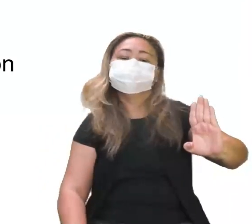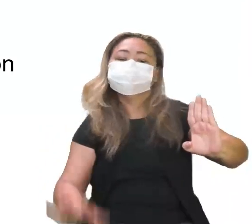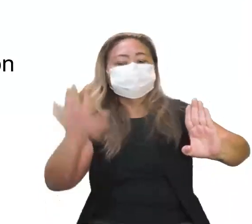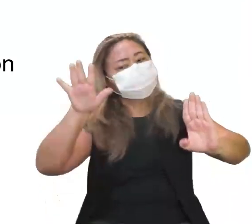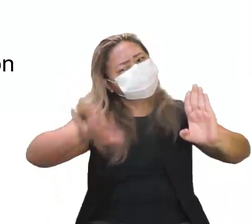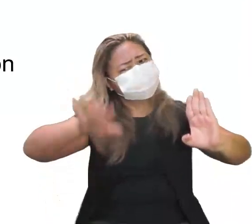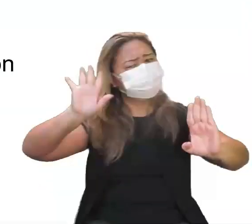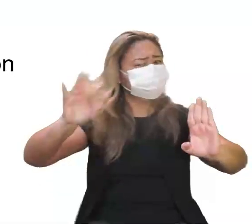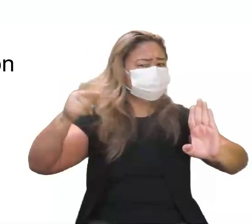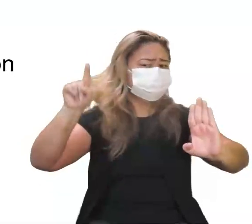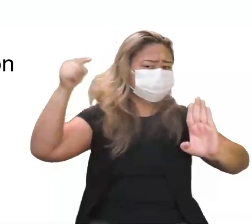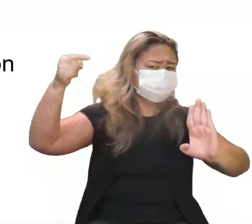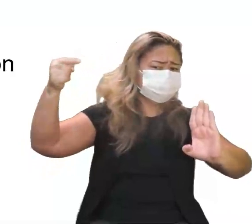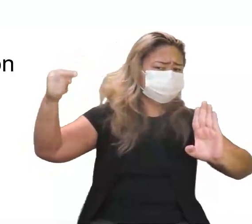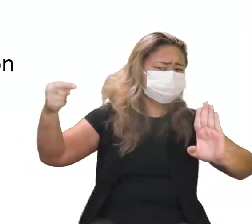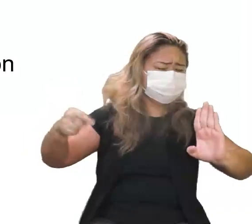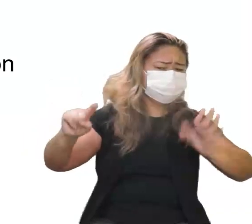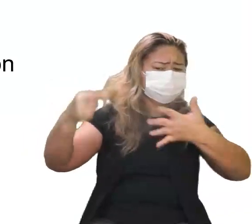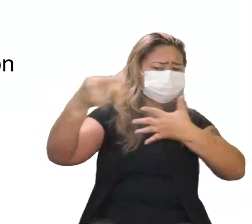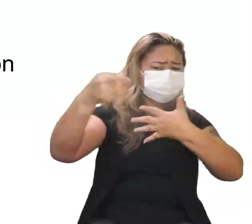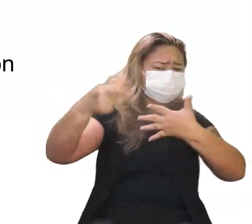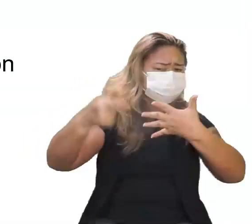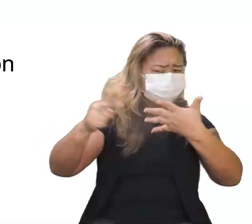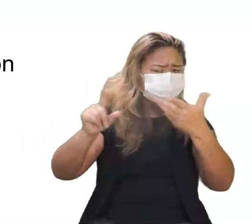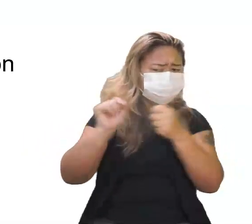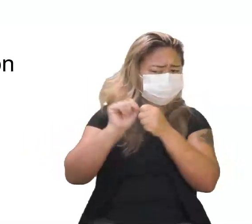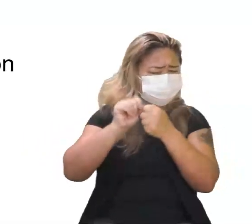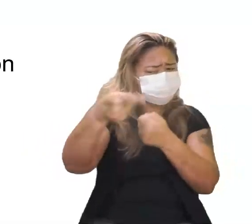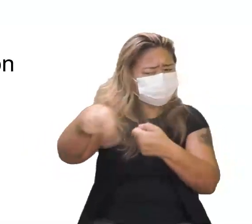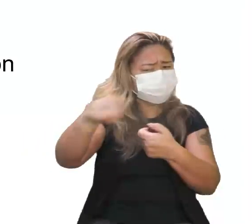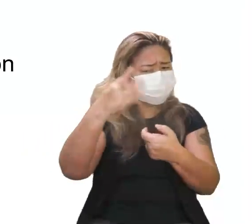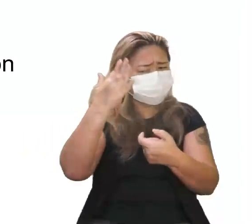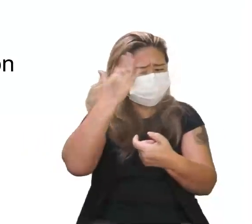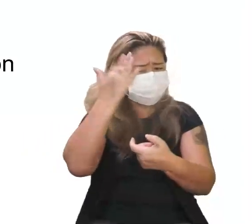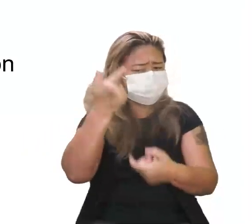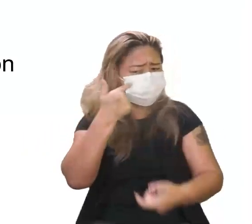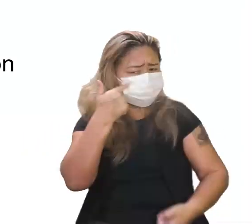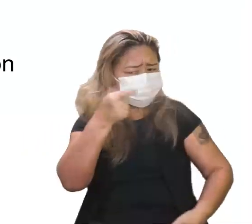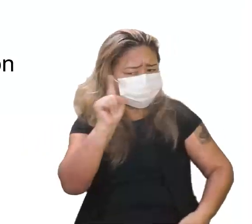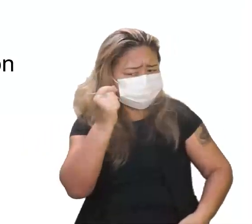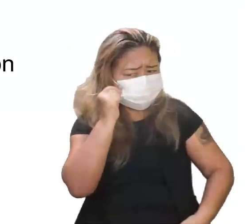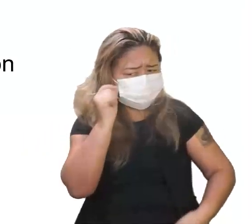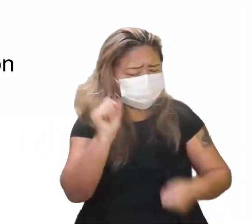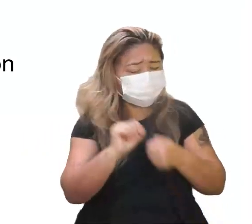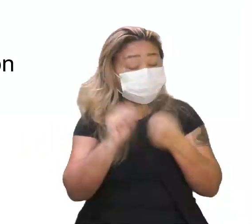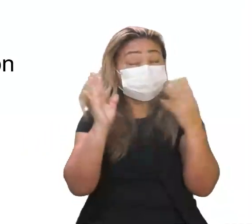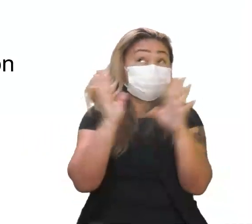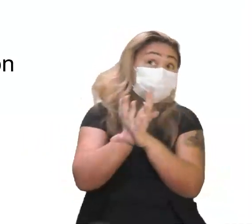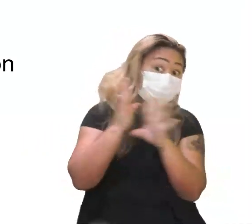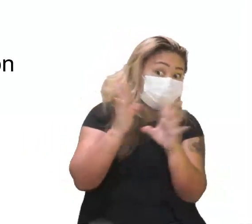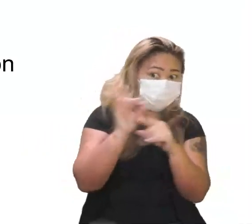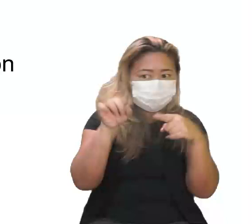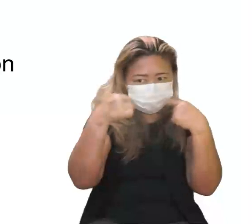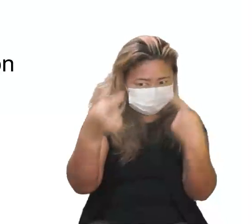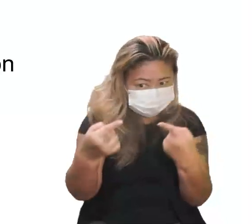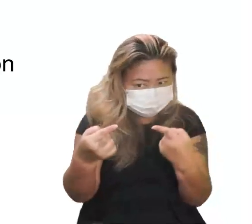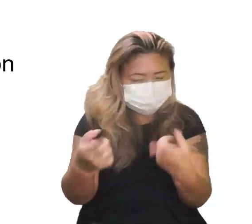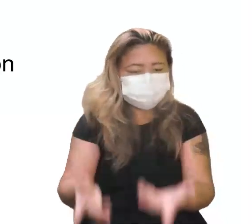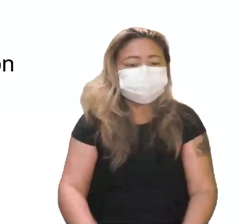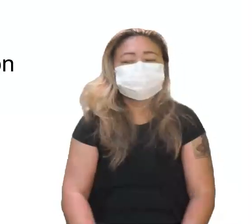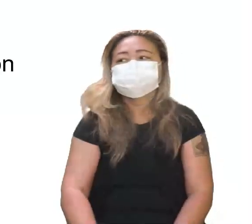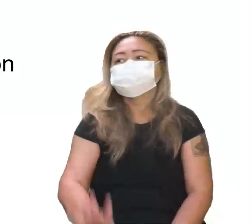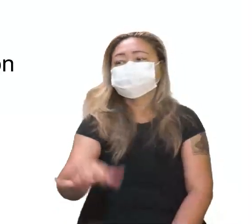tem algumas questões aí que são pegadinhas, para ver se você é pego na distração, tá bom?